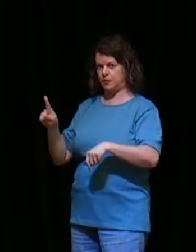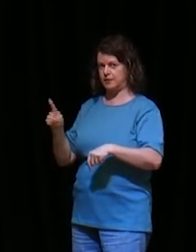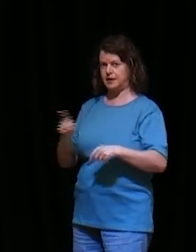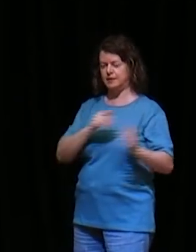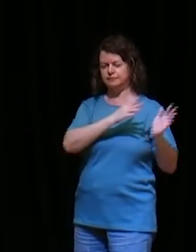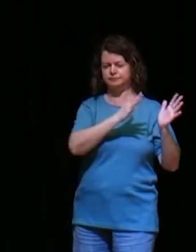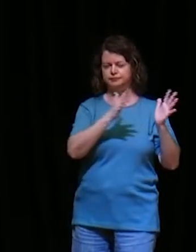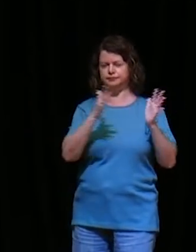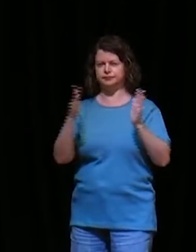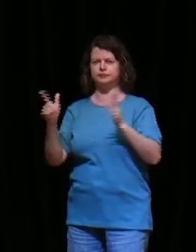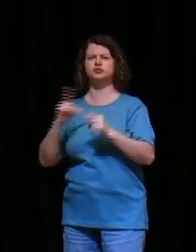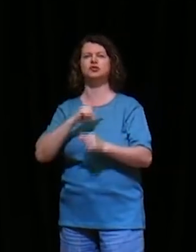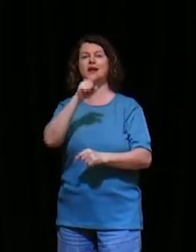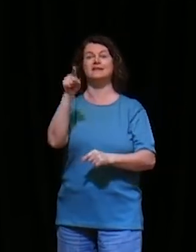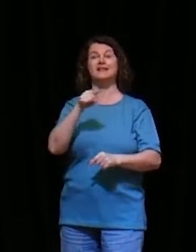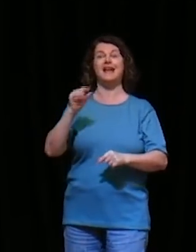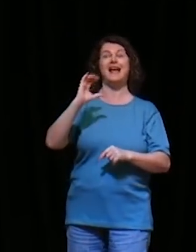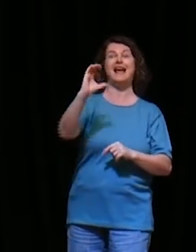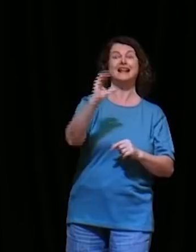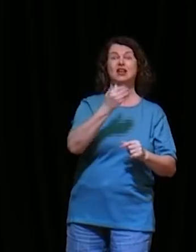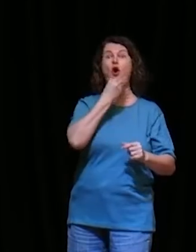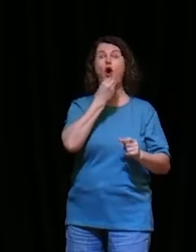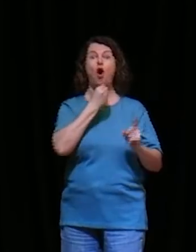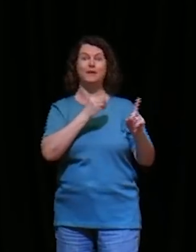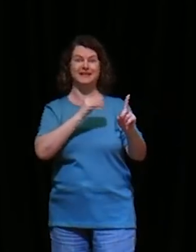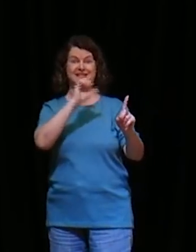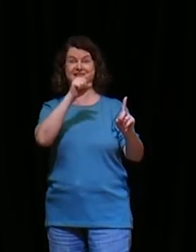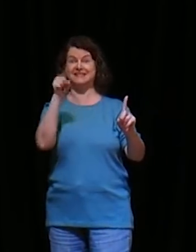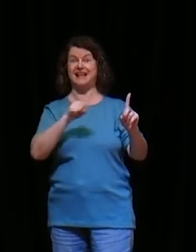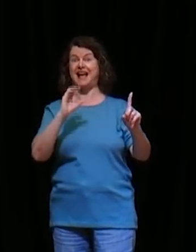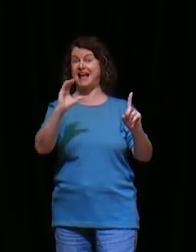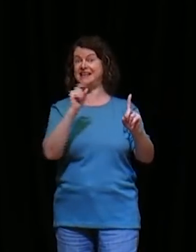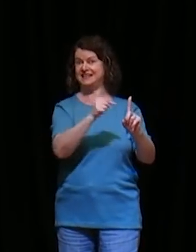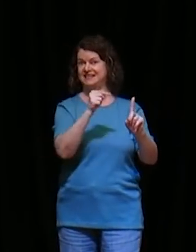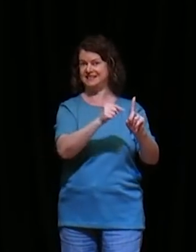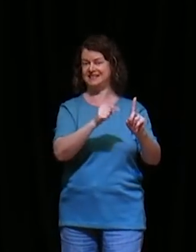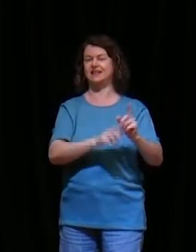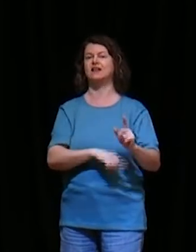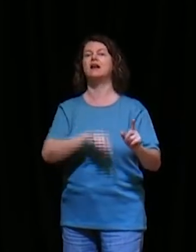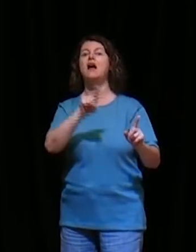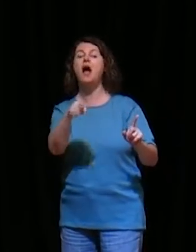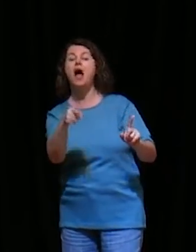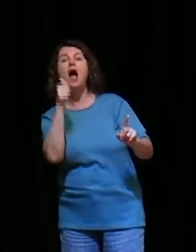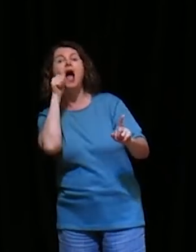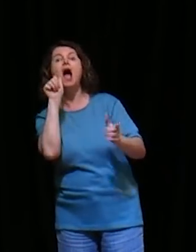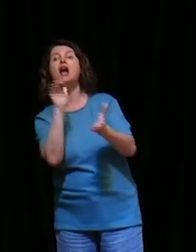Abias, e cuja mulher, era das filhas de Arão, e o seu nome era Isabel,